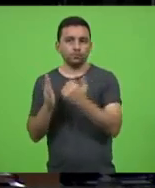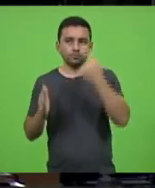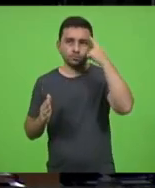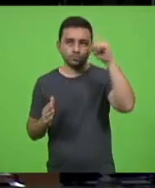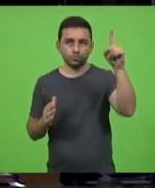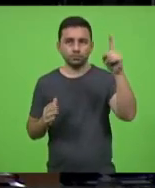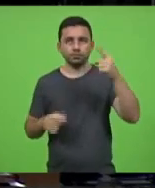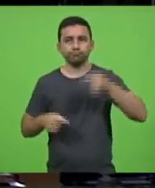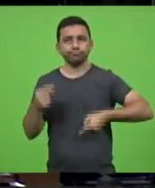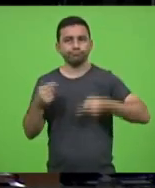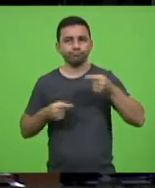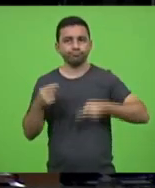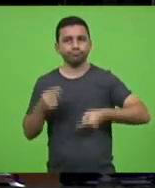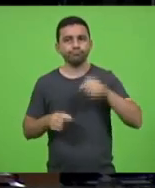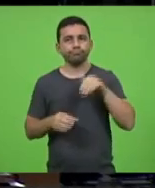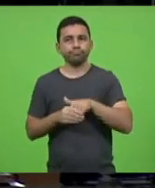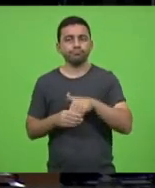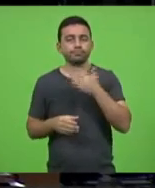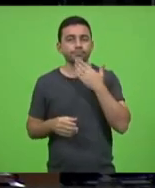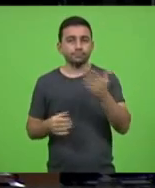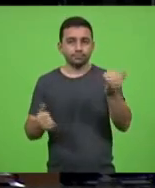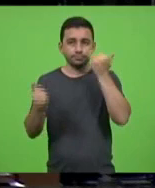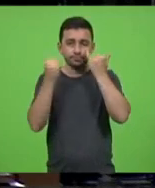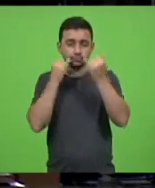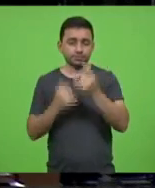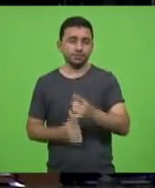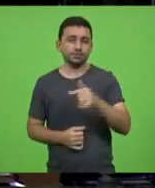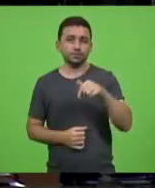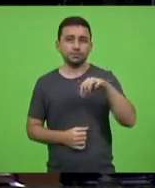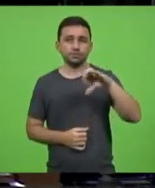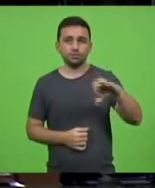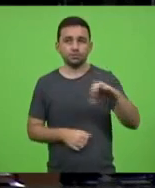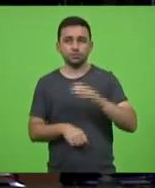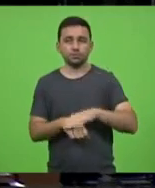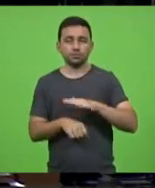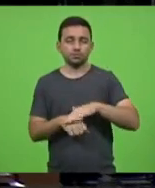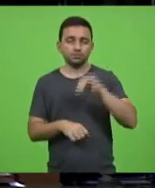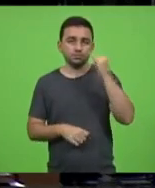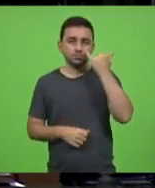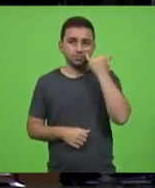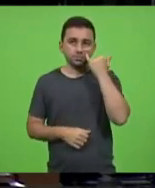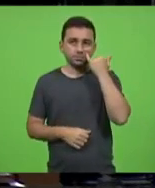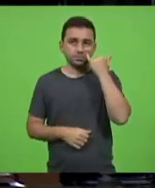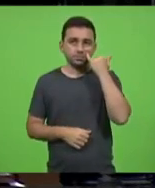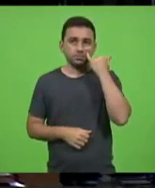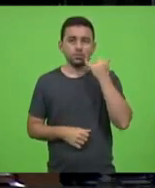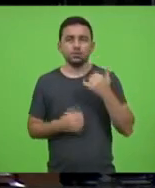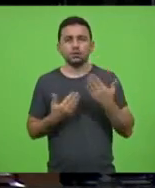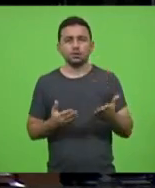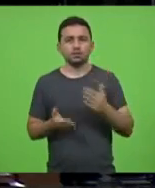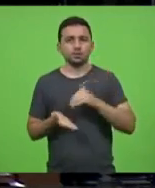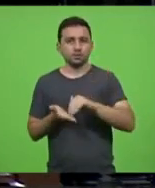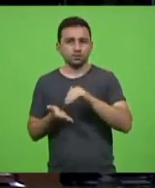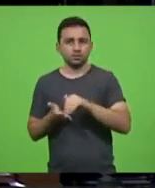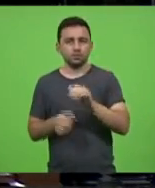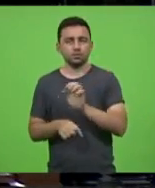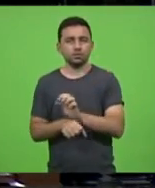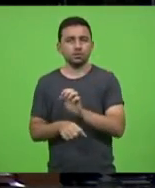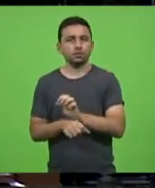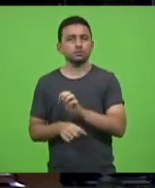discussão e votação pedindo informação 179 deputado Jessé Lopes solicitando ao secretário de Estado de Segurança Pública